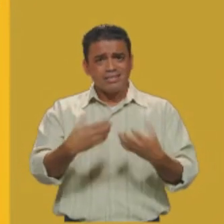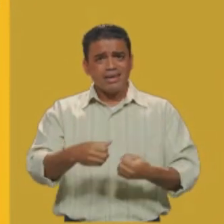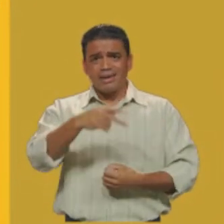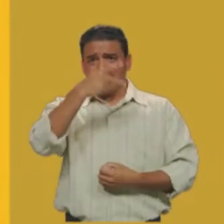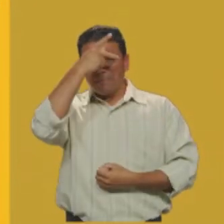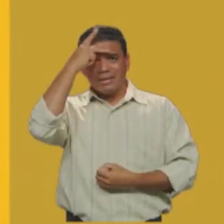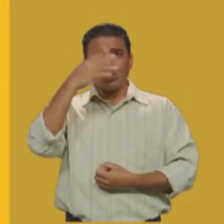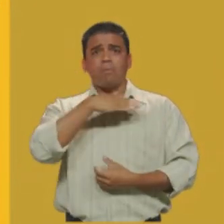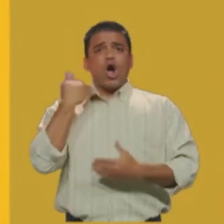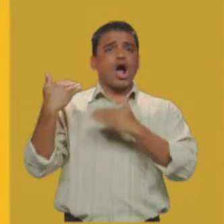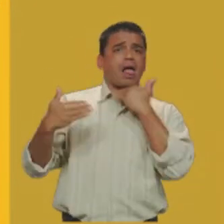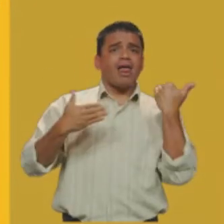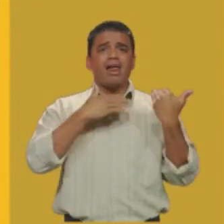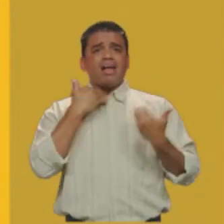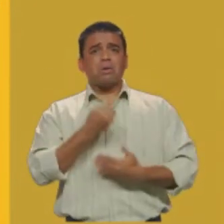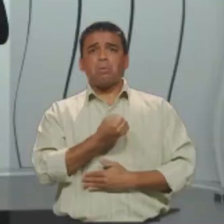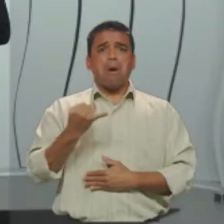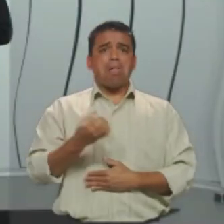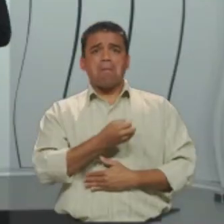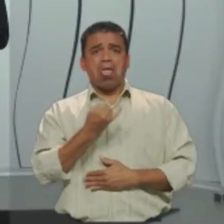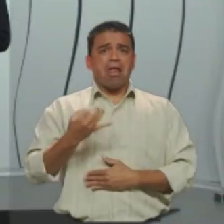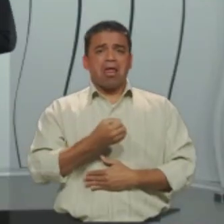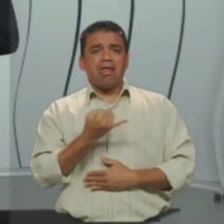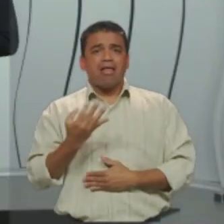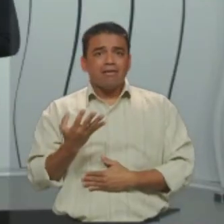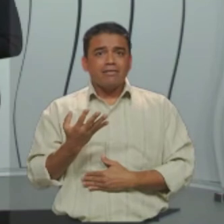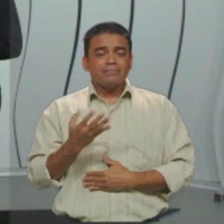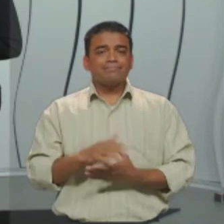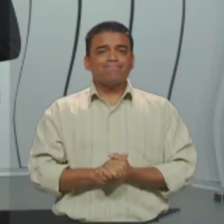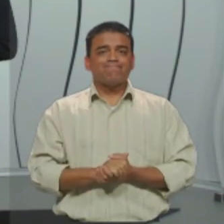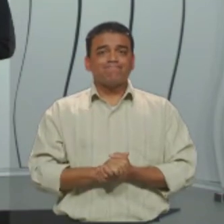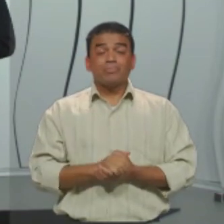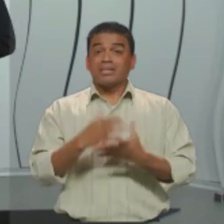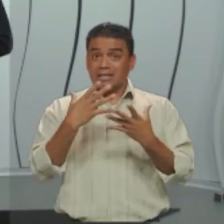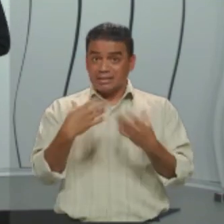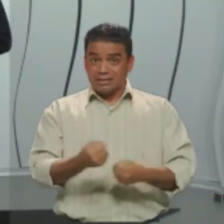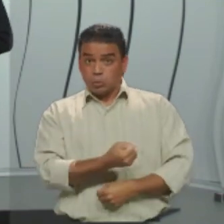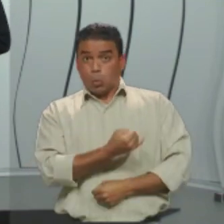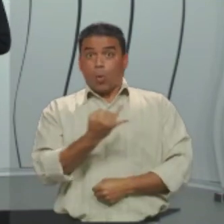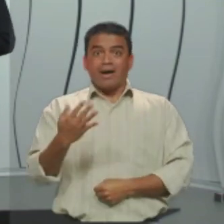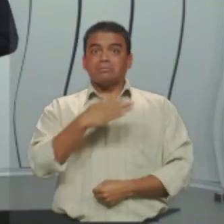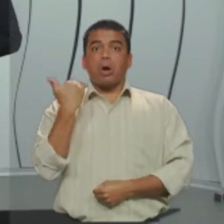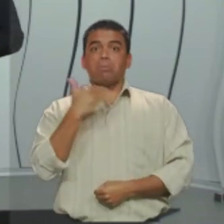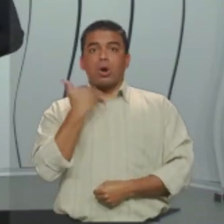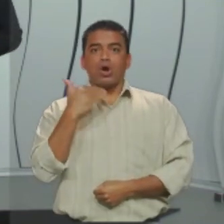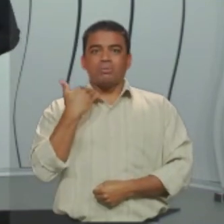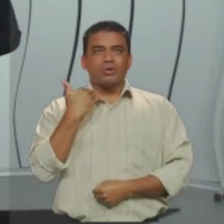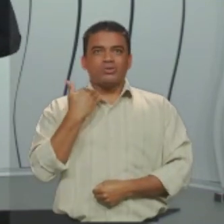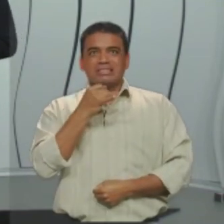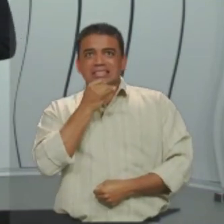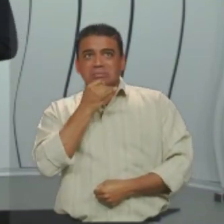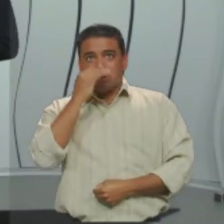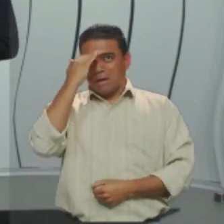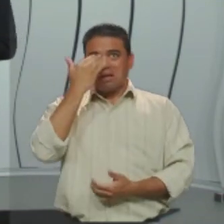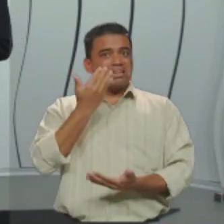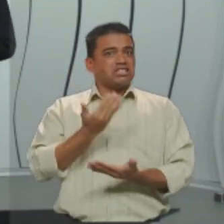números para os mortos. E aceitando os números, aceita não acreditar nas negociações